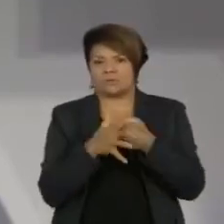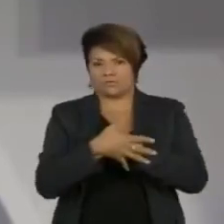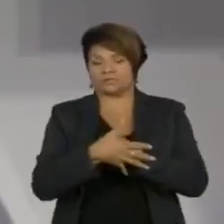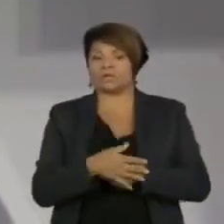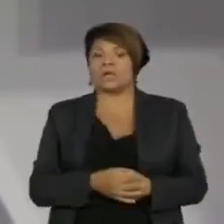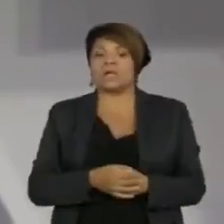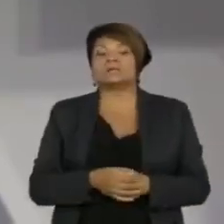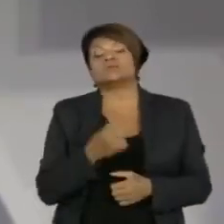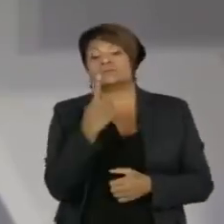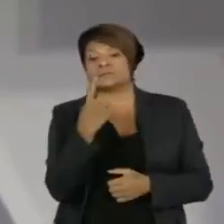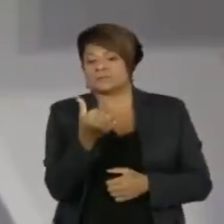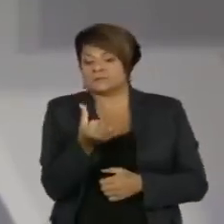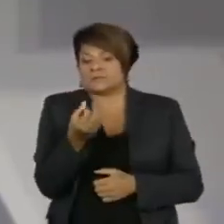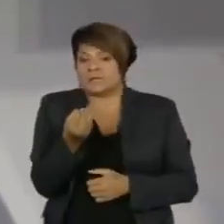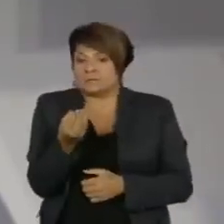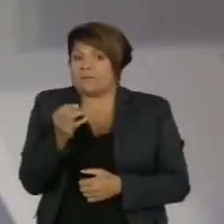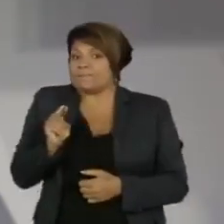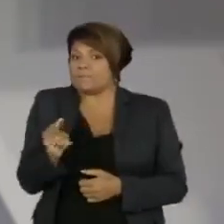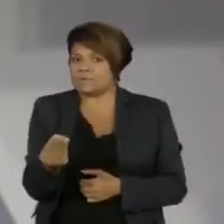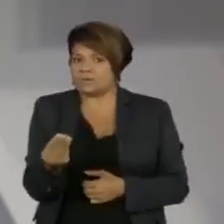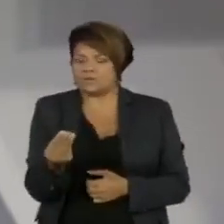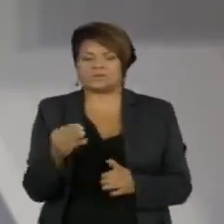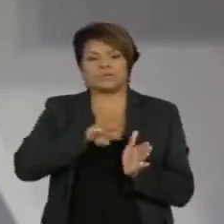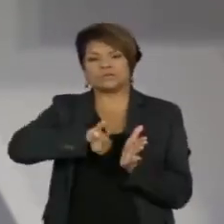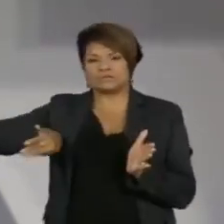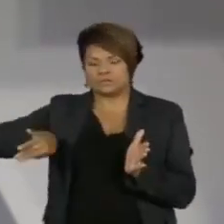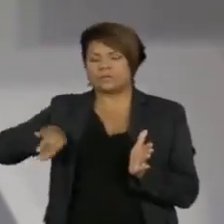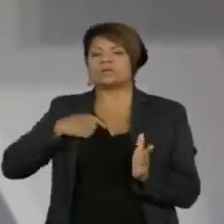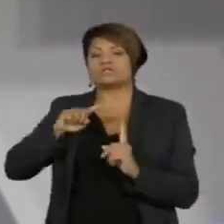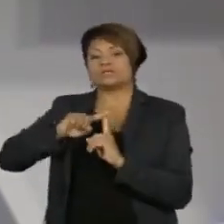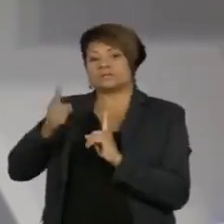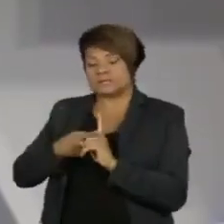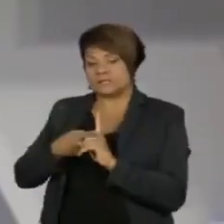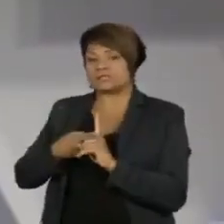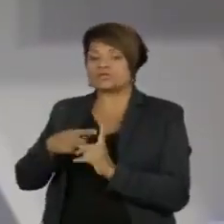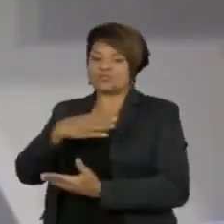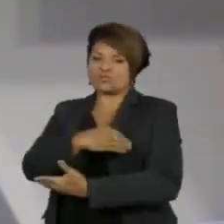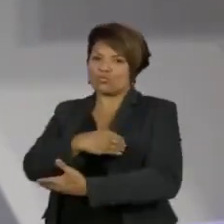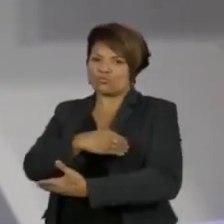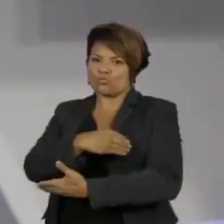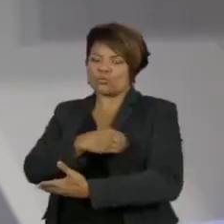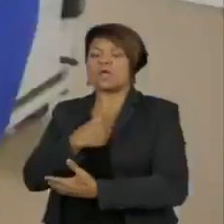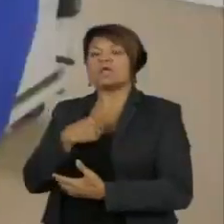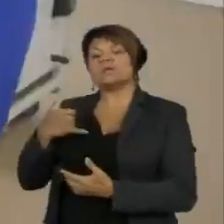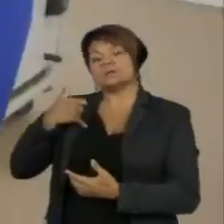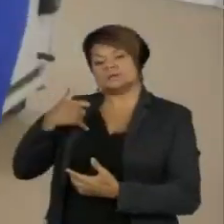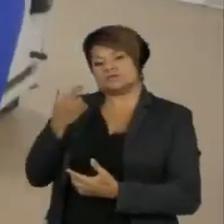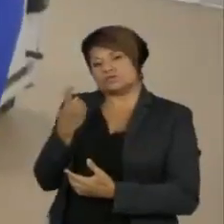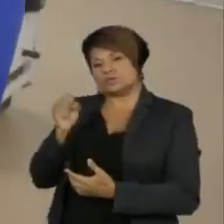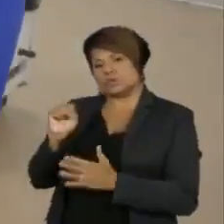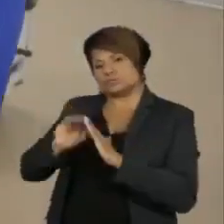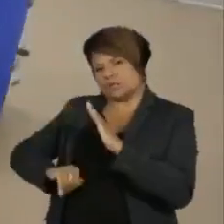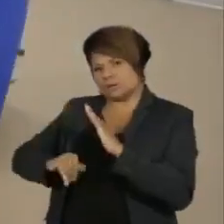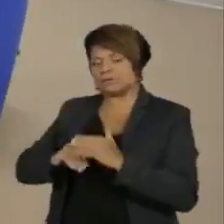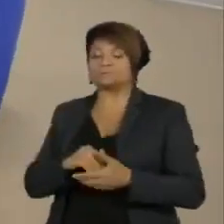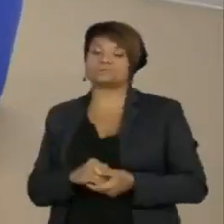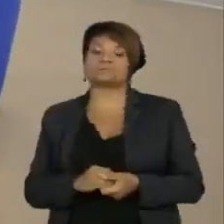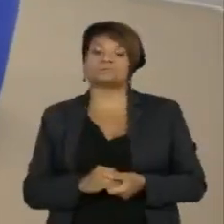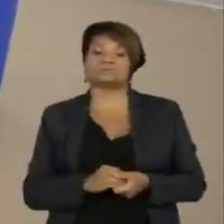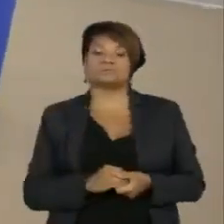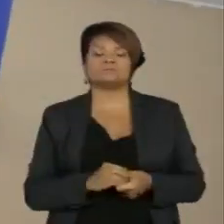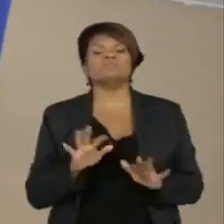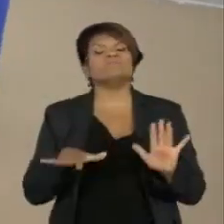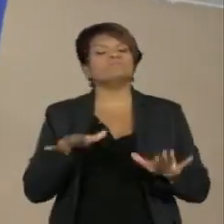milhões de pessoas, que exclui gestantes, lactantes e menores de 18 anos. Pelo menos